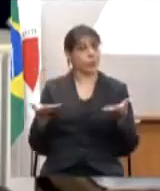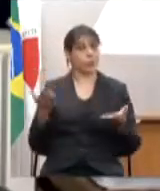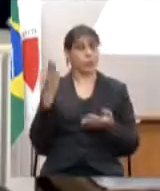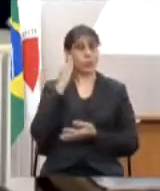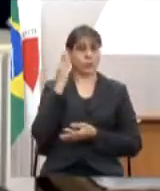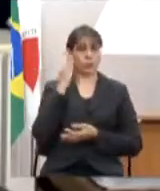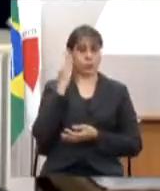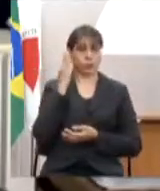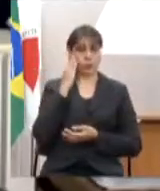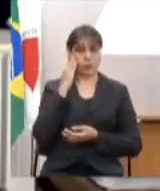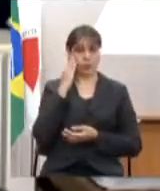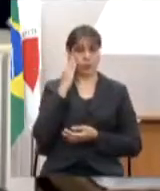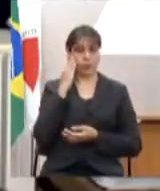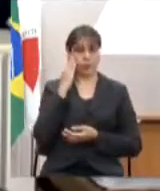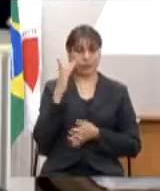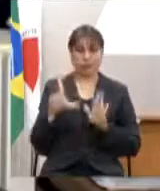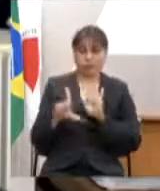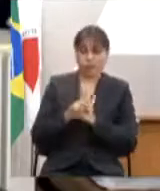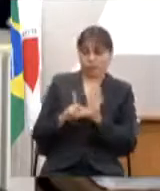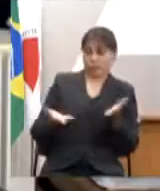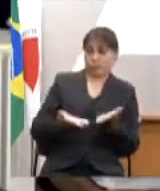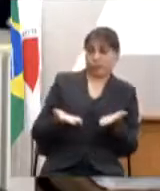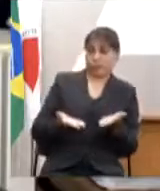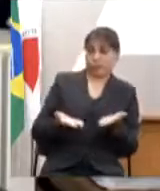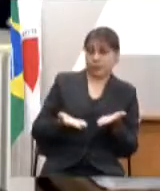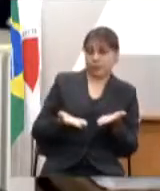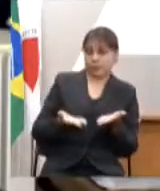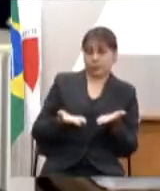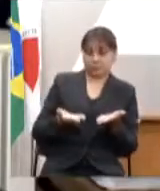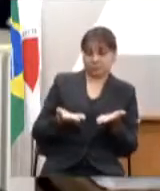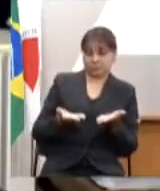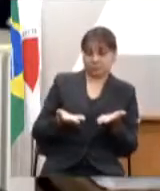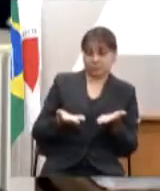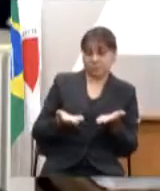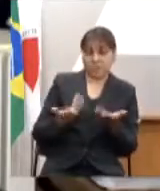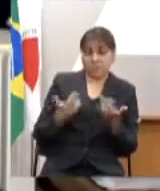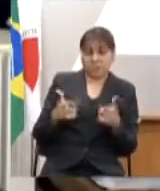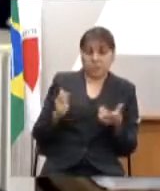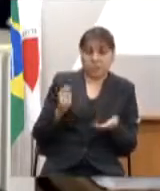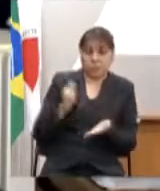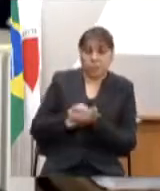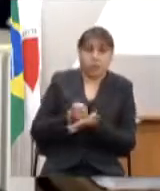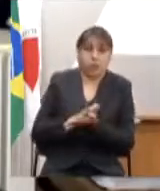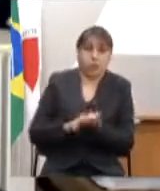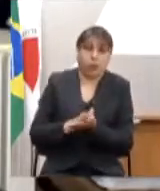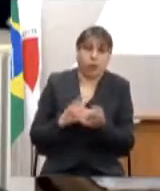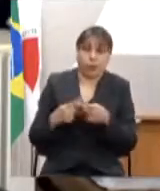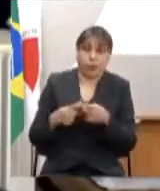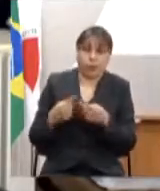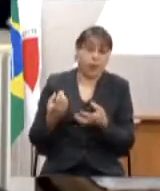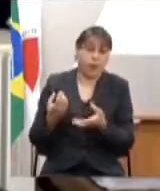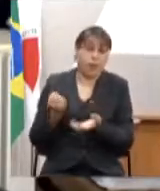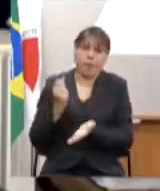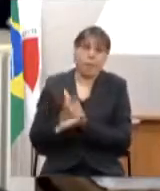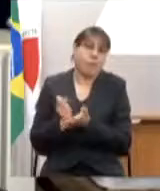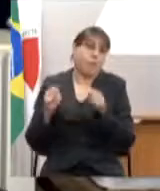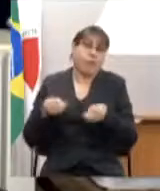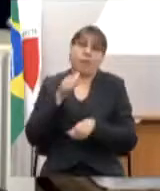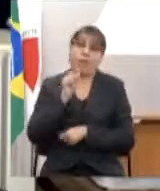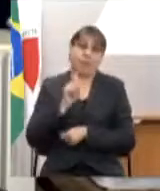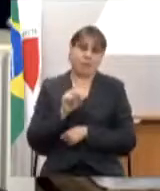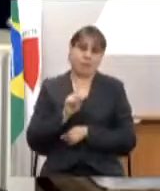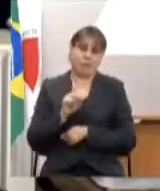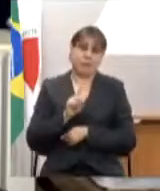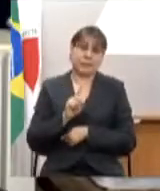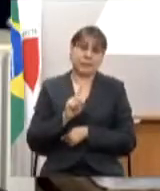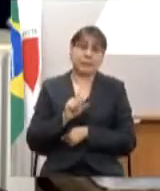não há como um ente público fazer compra de vacinas de forma regular se essa vacina não estiver